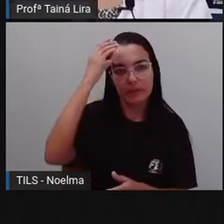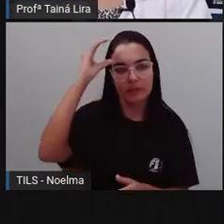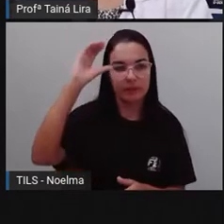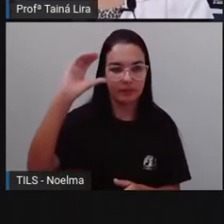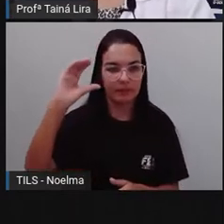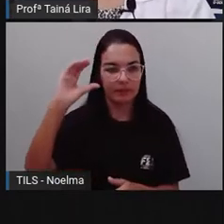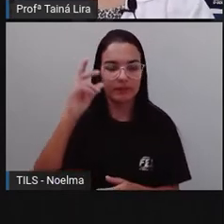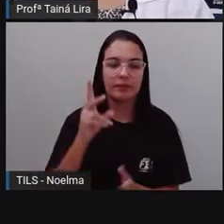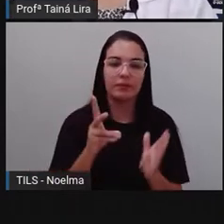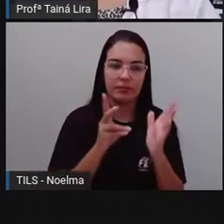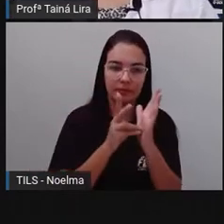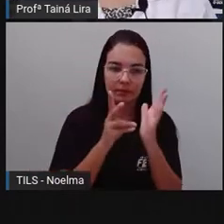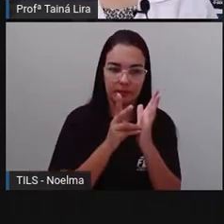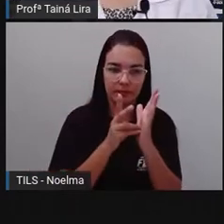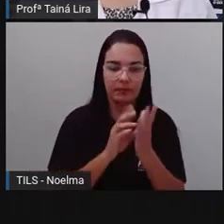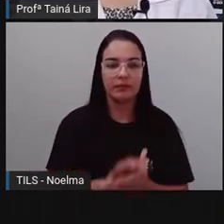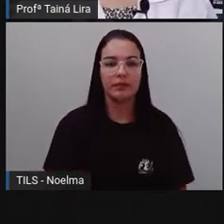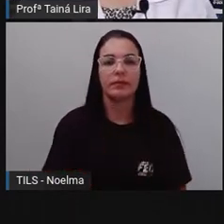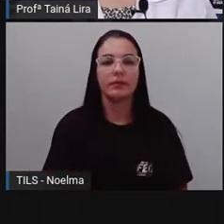indígena, certo?